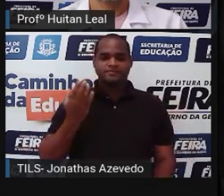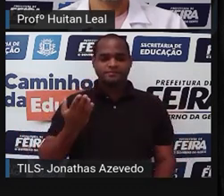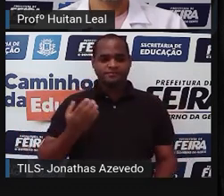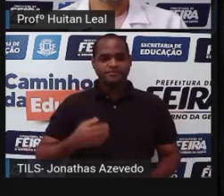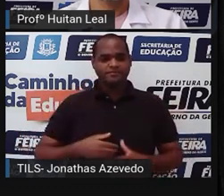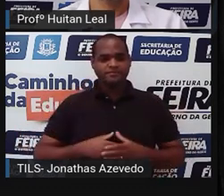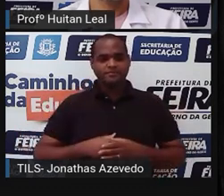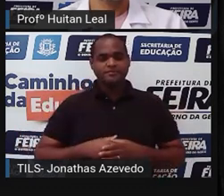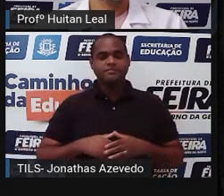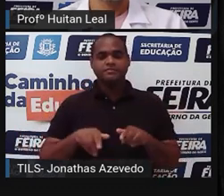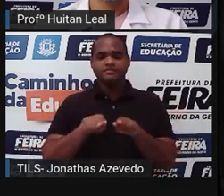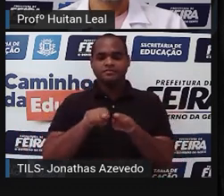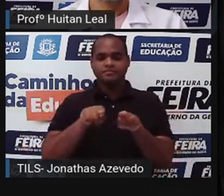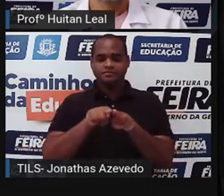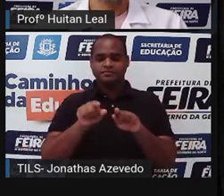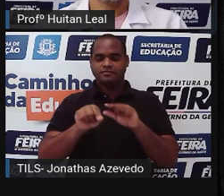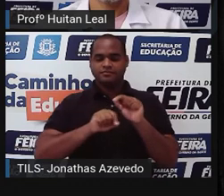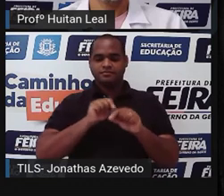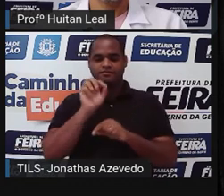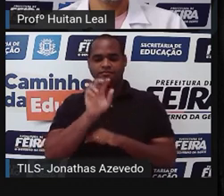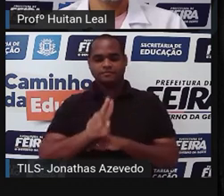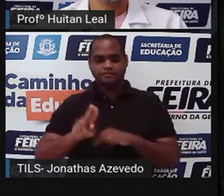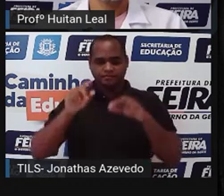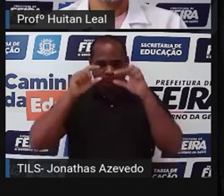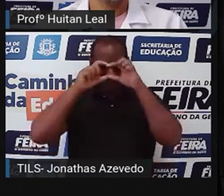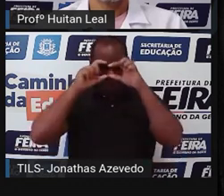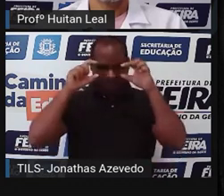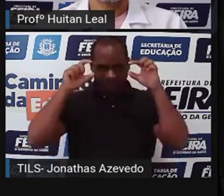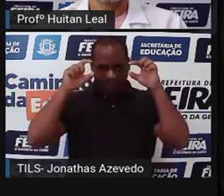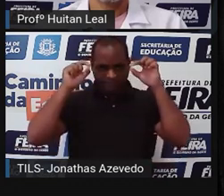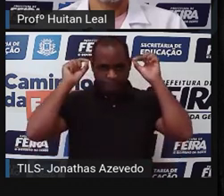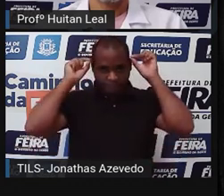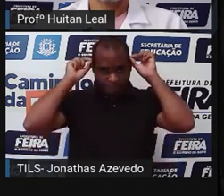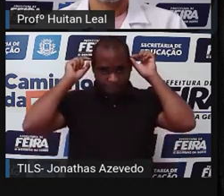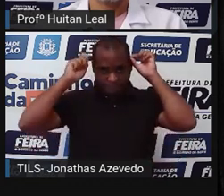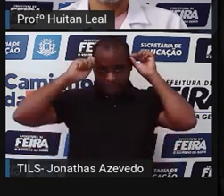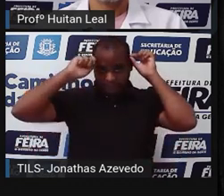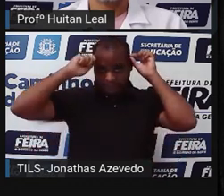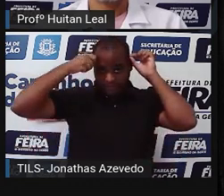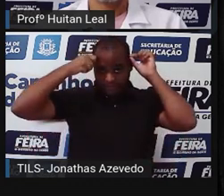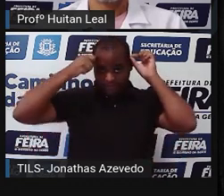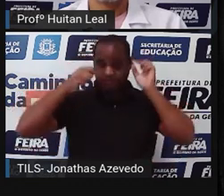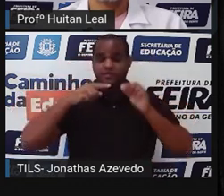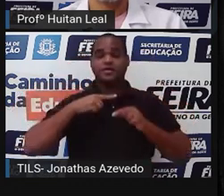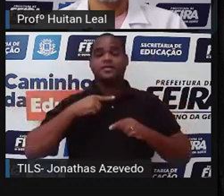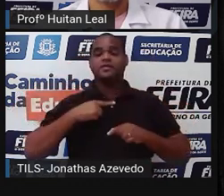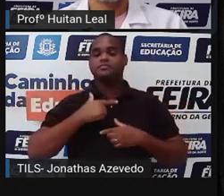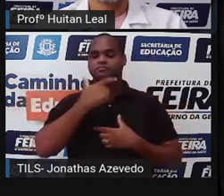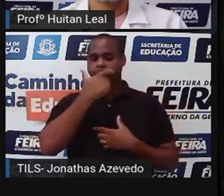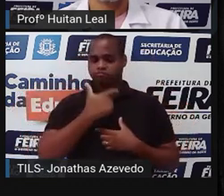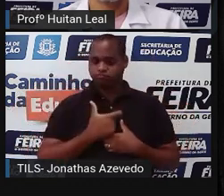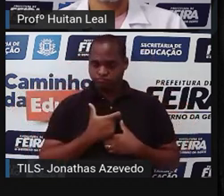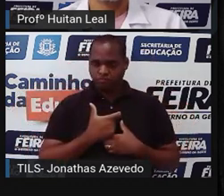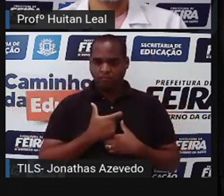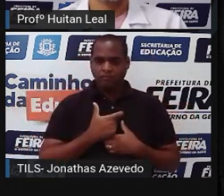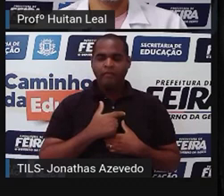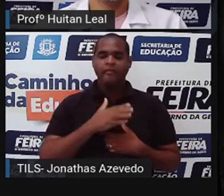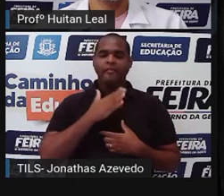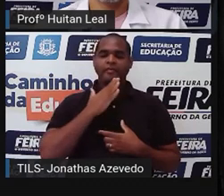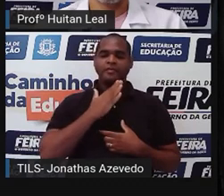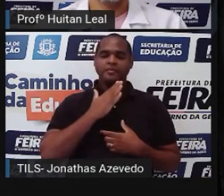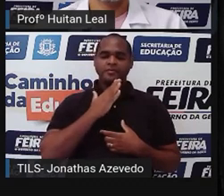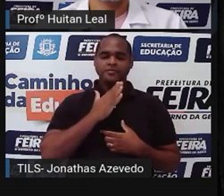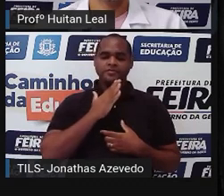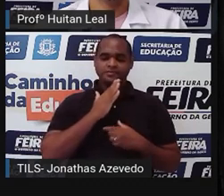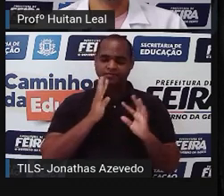e estou também utilizando óculos com aro preto. Minha aparência física, vocês já devem conhecer, de tanto me